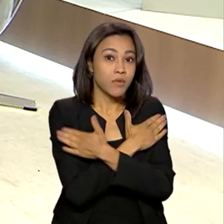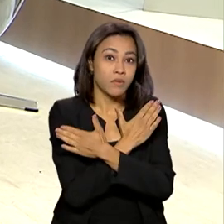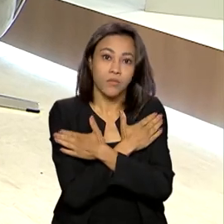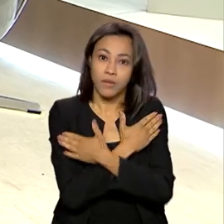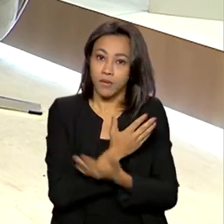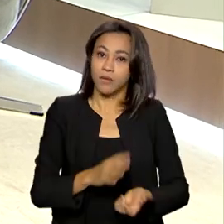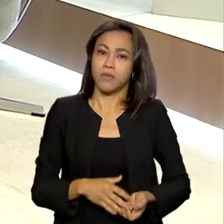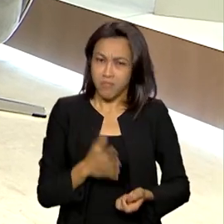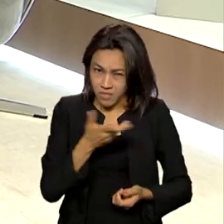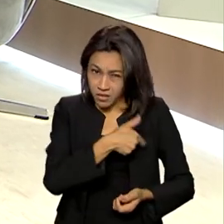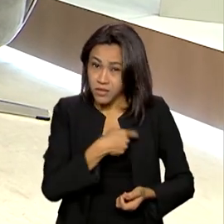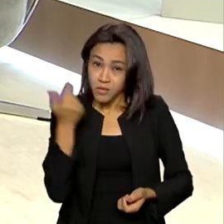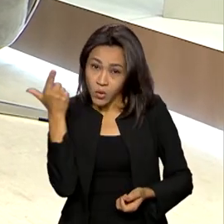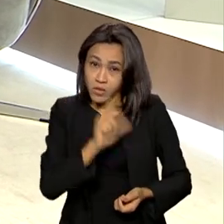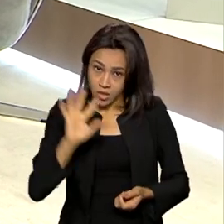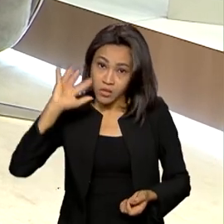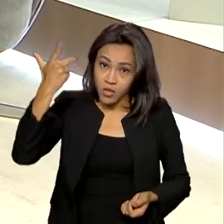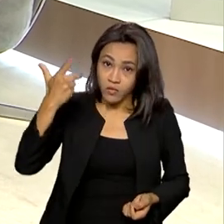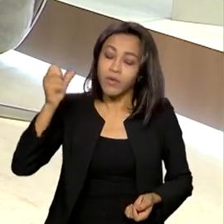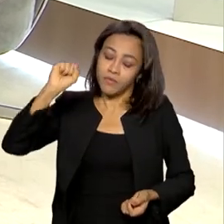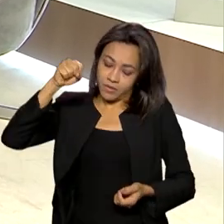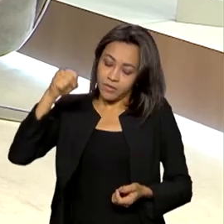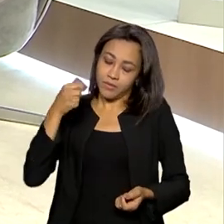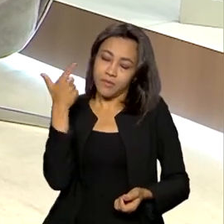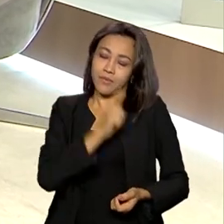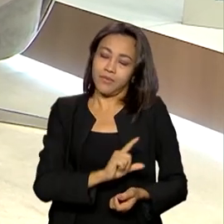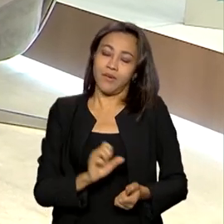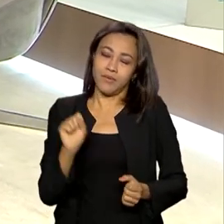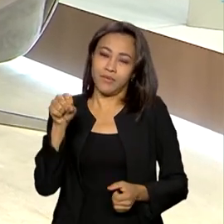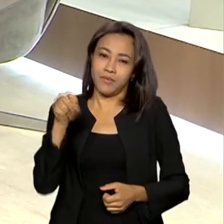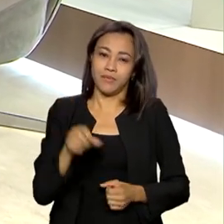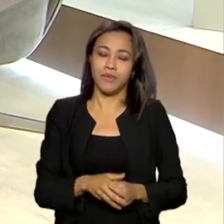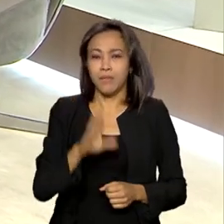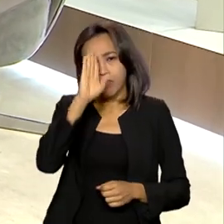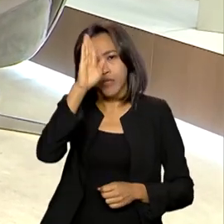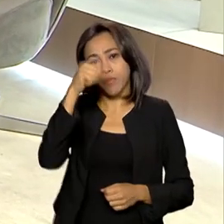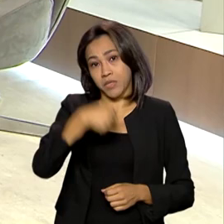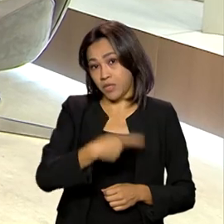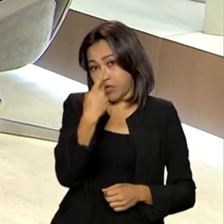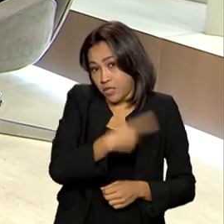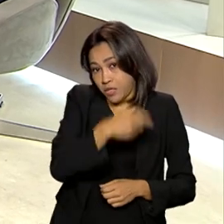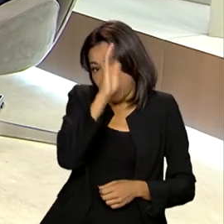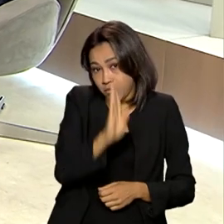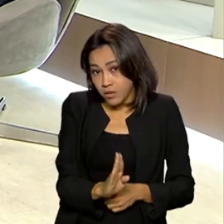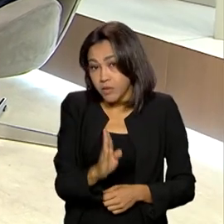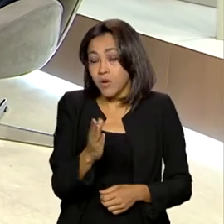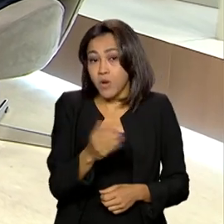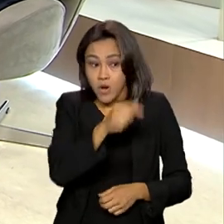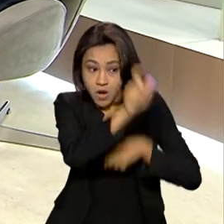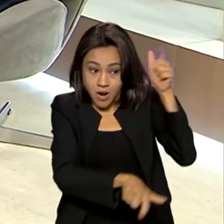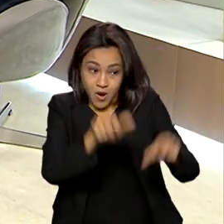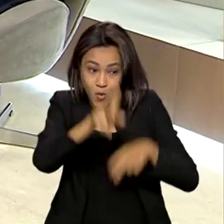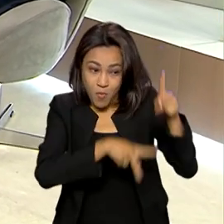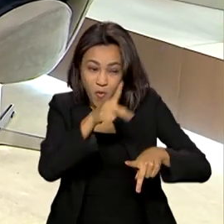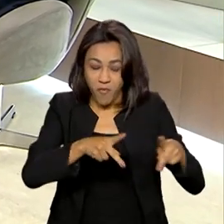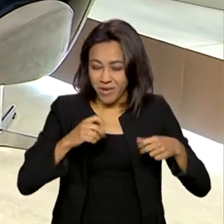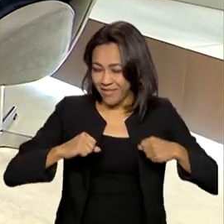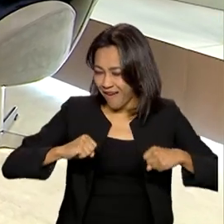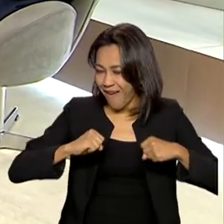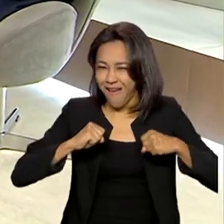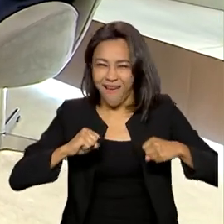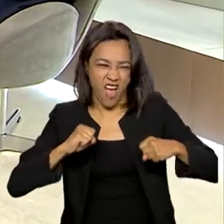Mas isso pode ser revertido? Com certeza será. Principalmente aqui no Brasil, onde o brasileiro é extremamente animado,